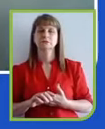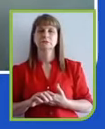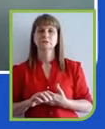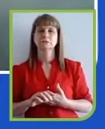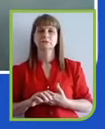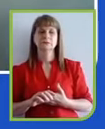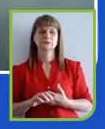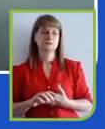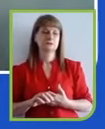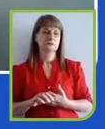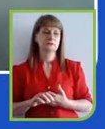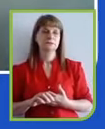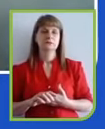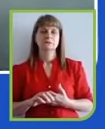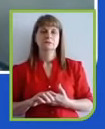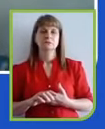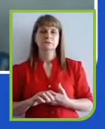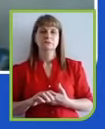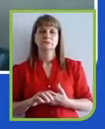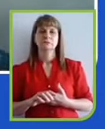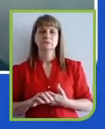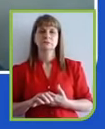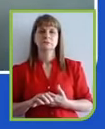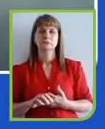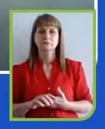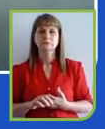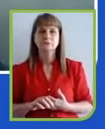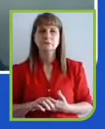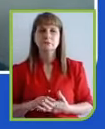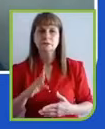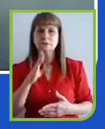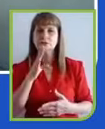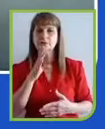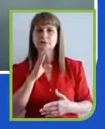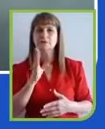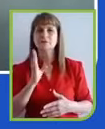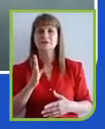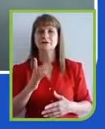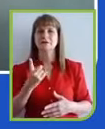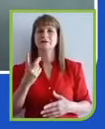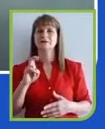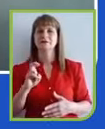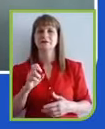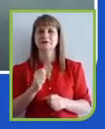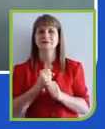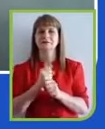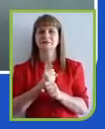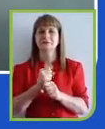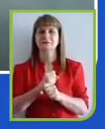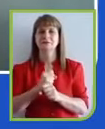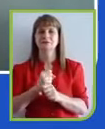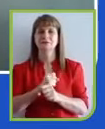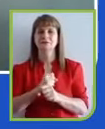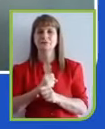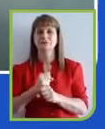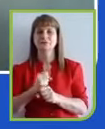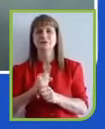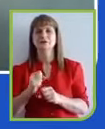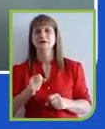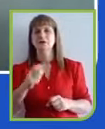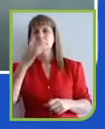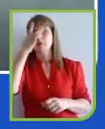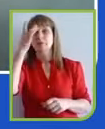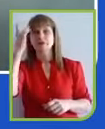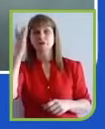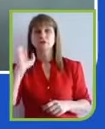experiência. nos conhecemos há mais de 15 anos. E alguém que já passou por vários dos